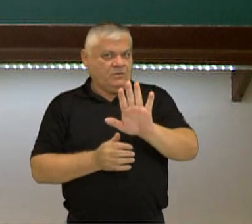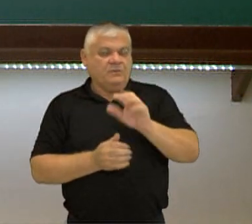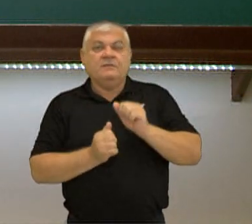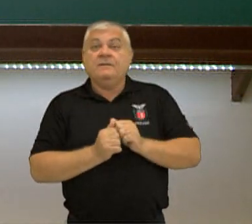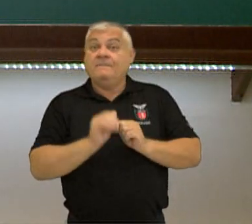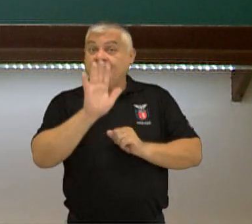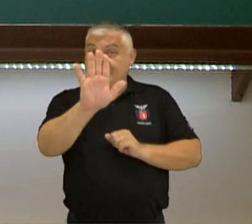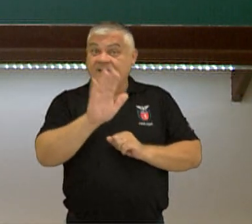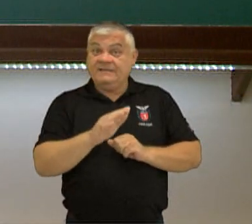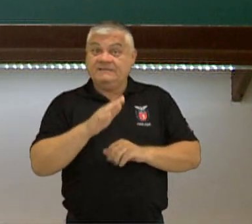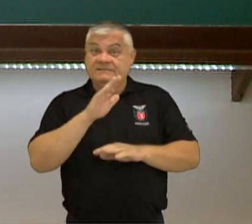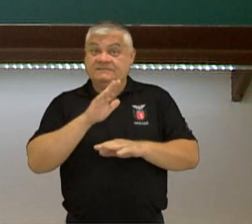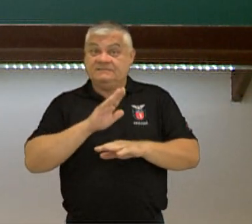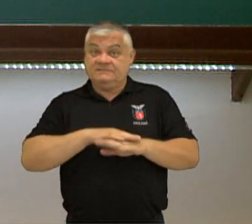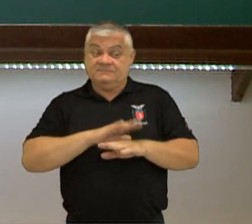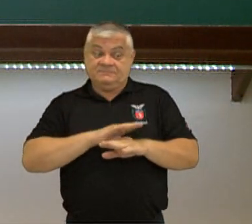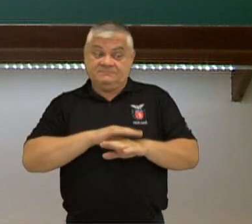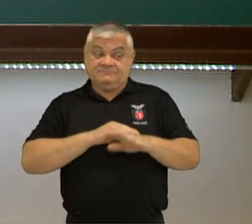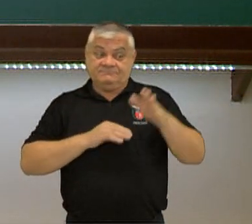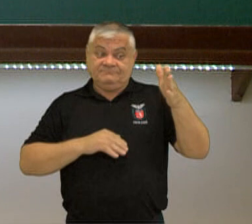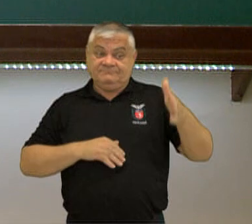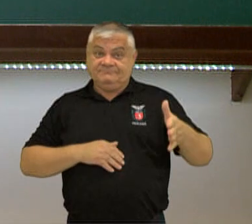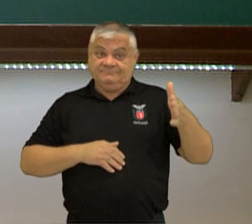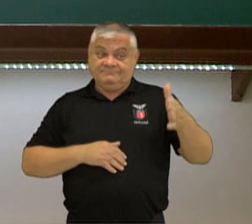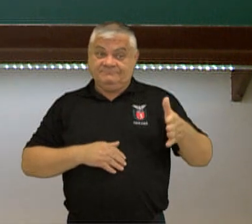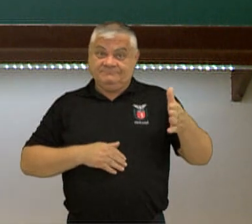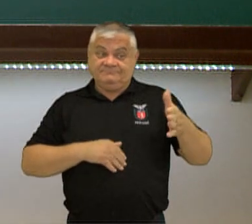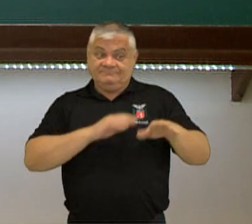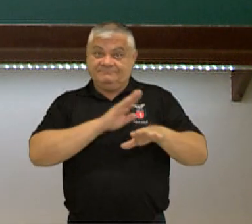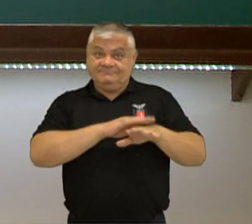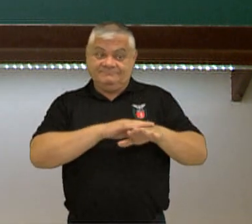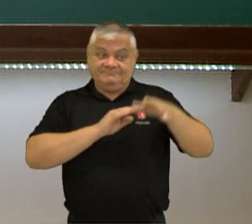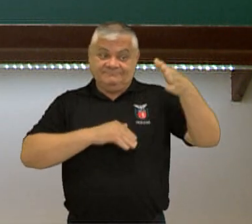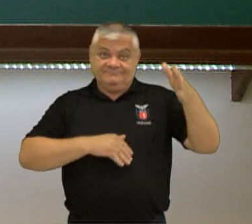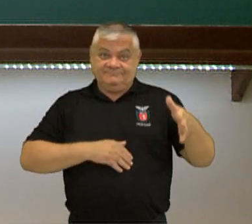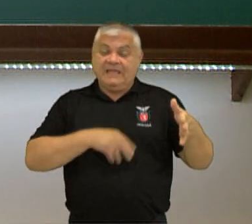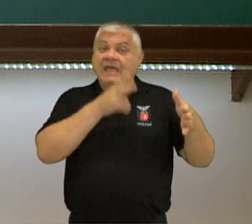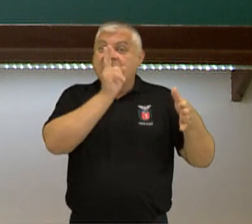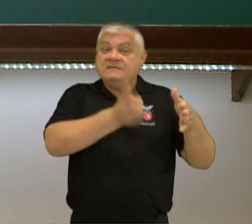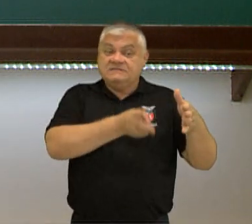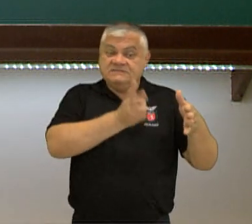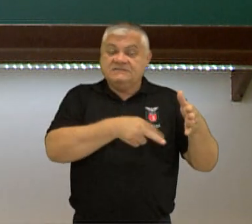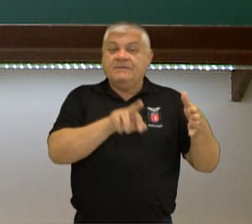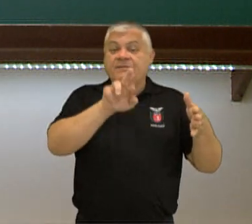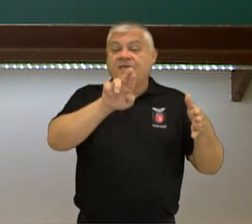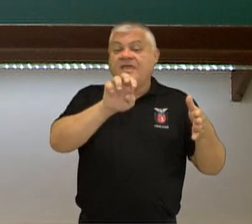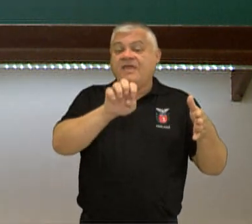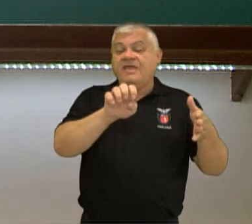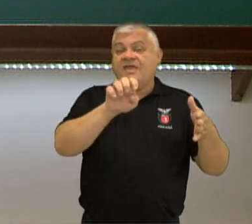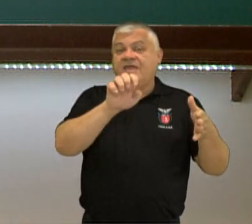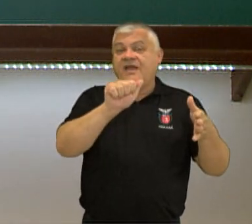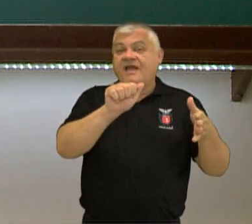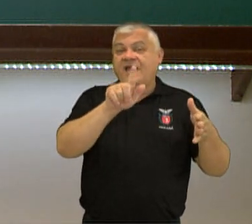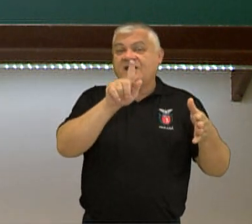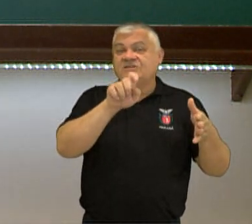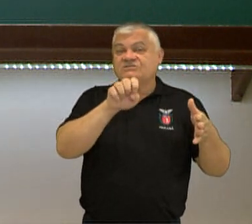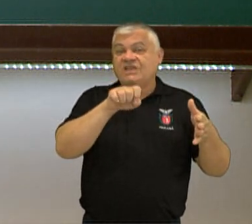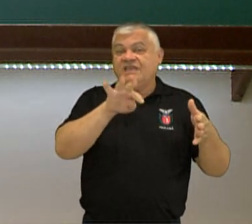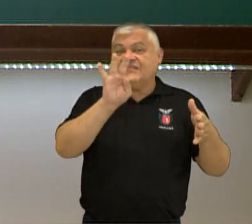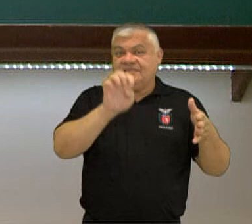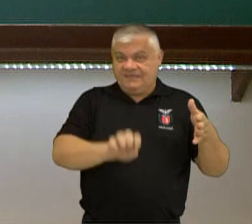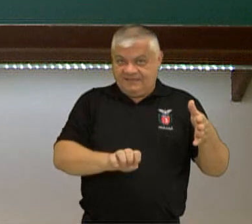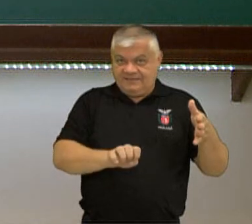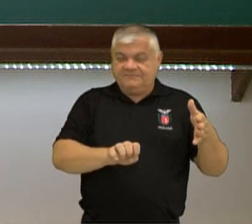a direita, ou pelo menos a minha direita e a sua esquerda, será sempre reagente e a minha